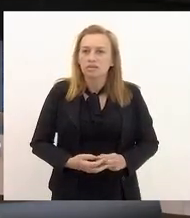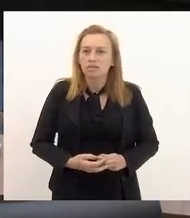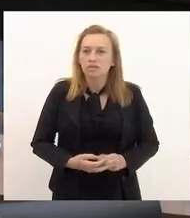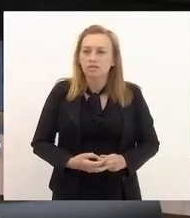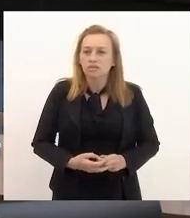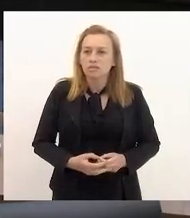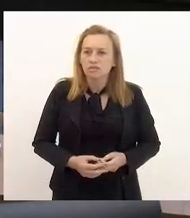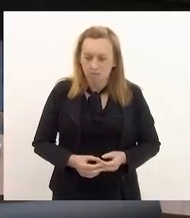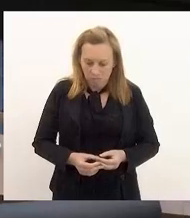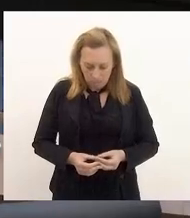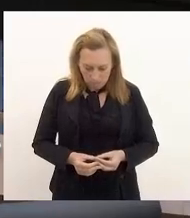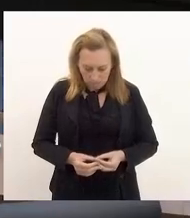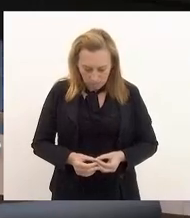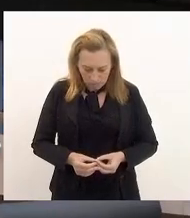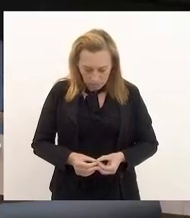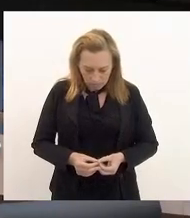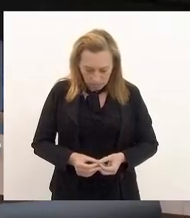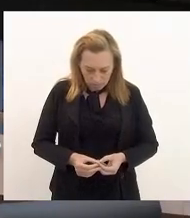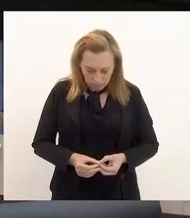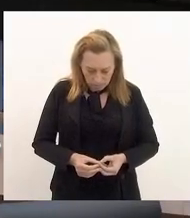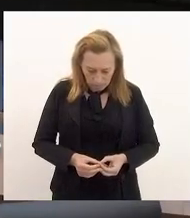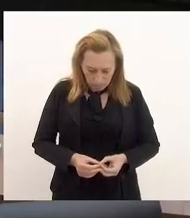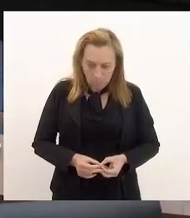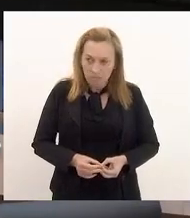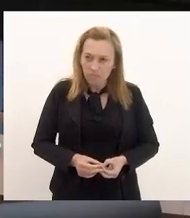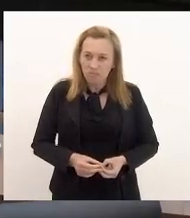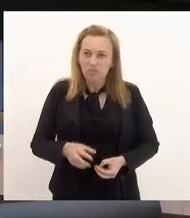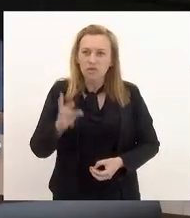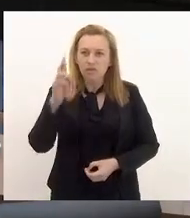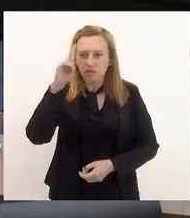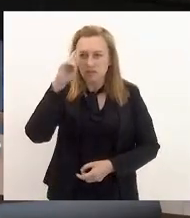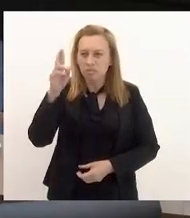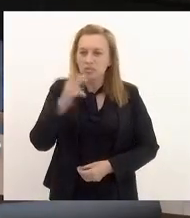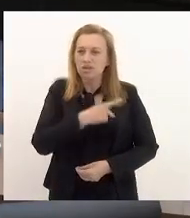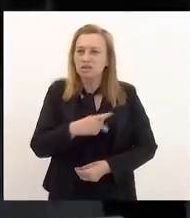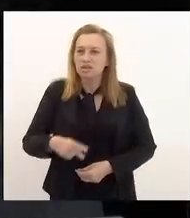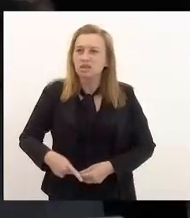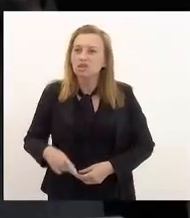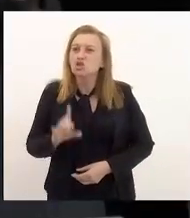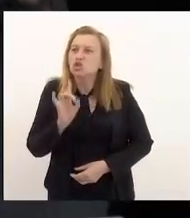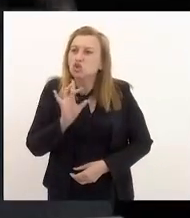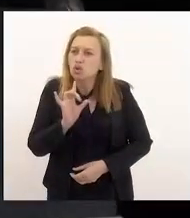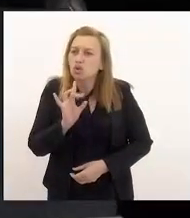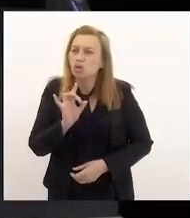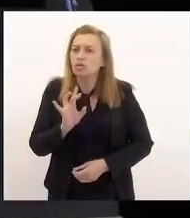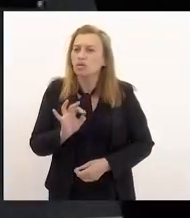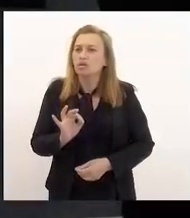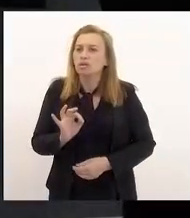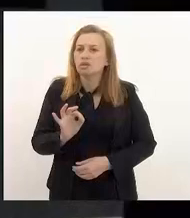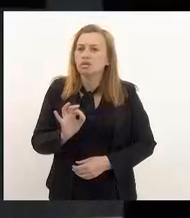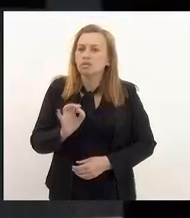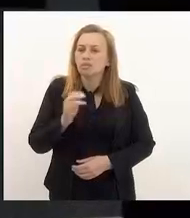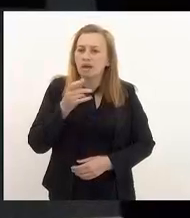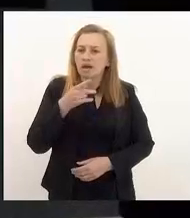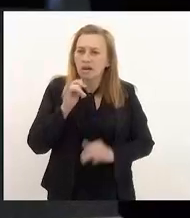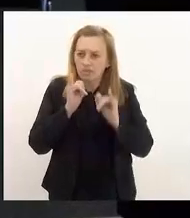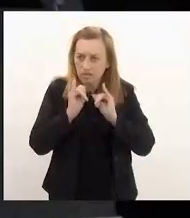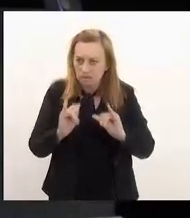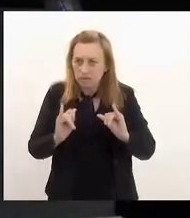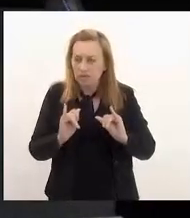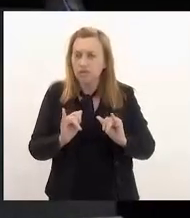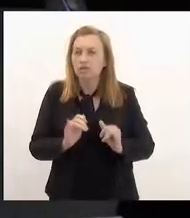Senhor presidente, é só para noticiar